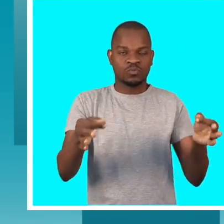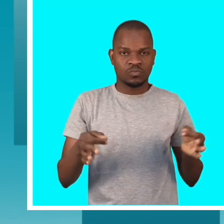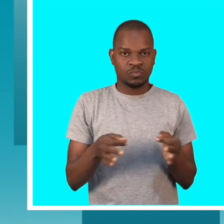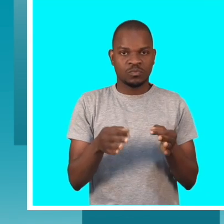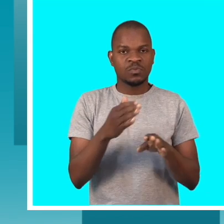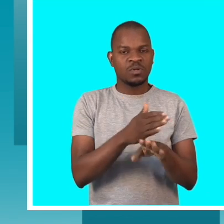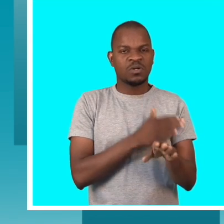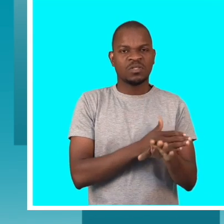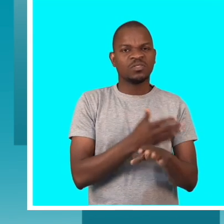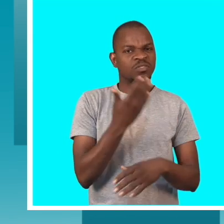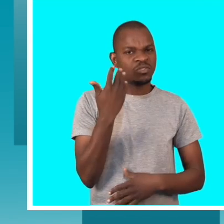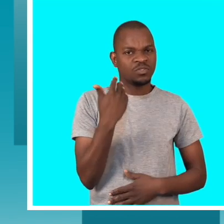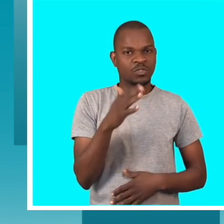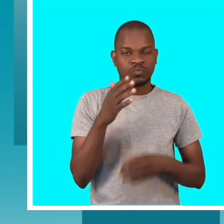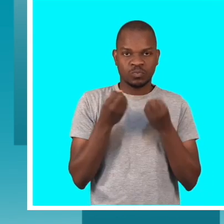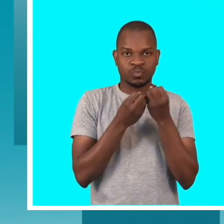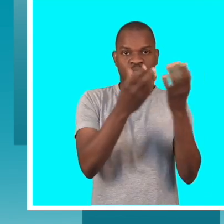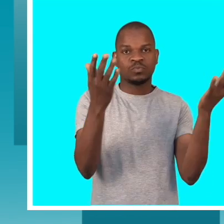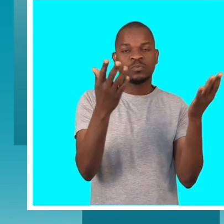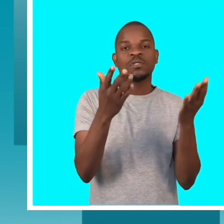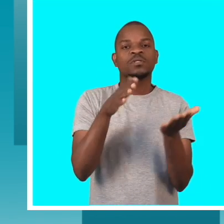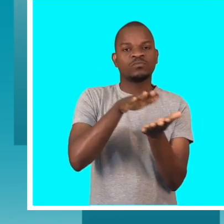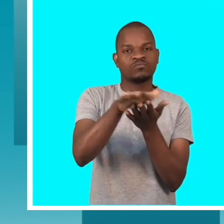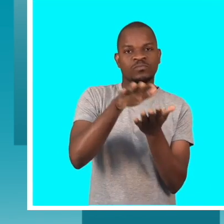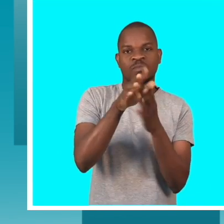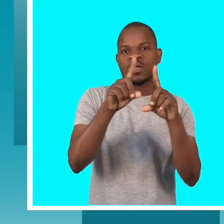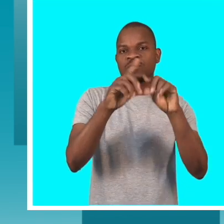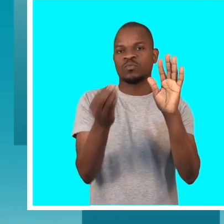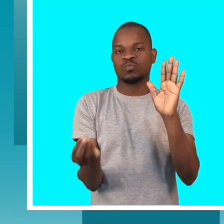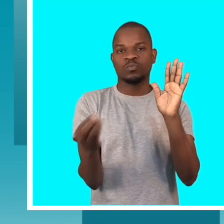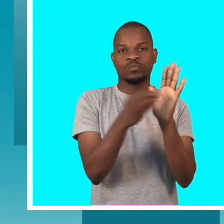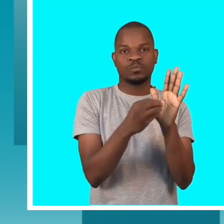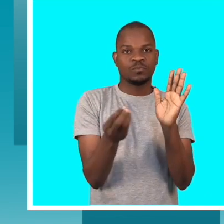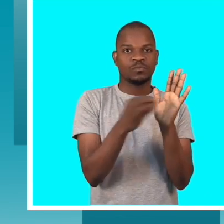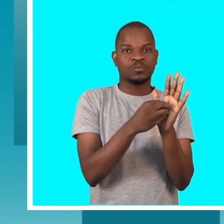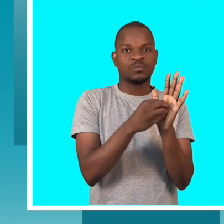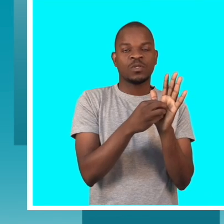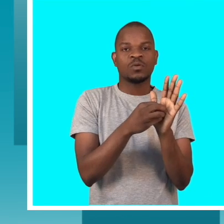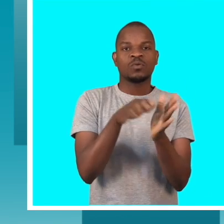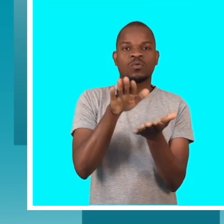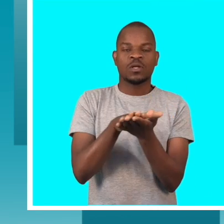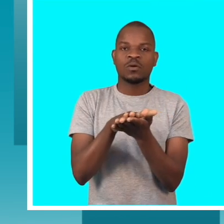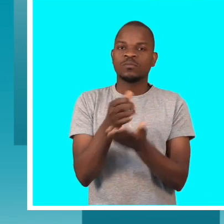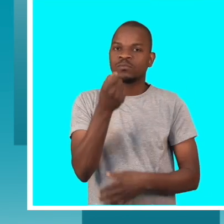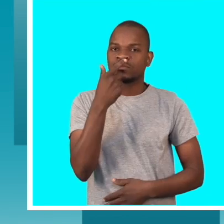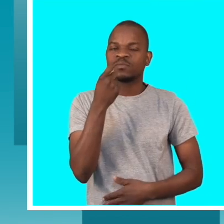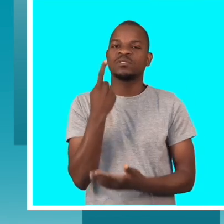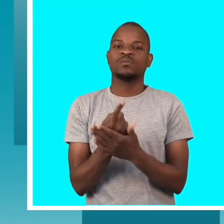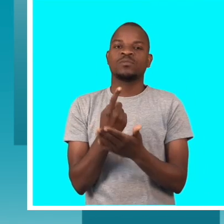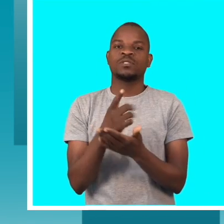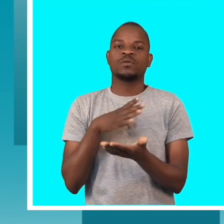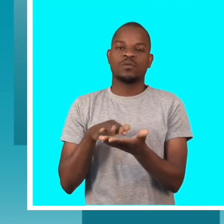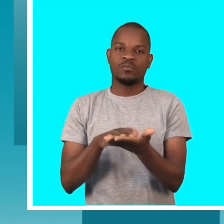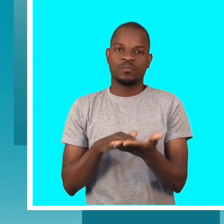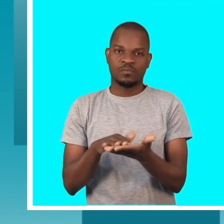-2018, de 31 de dezembro, que recomenda a introdução no mercado de medicamentos com